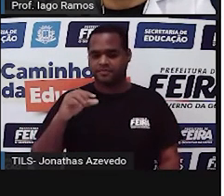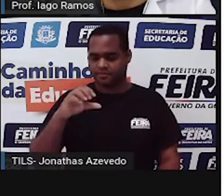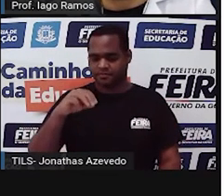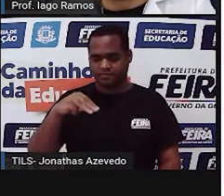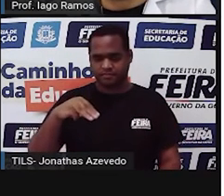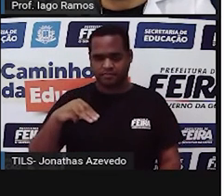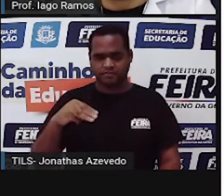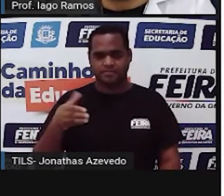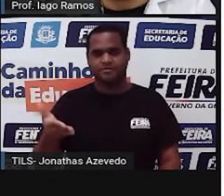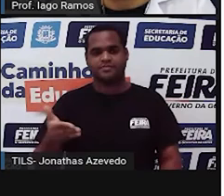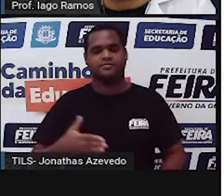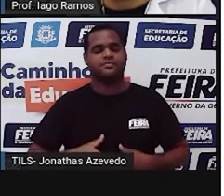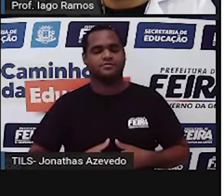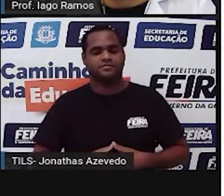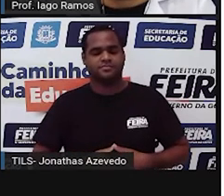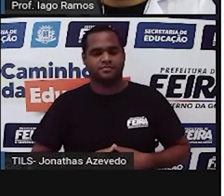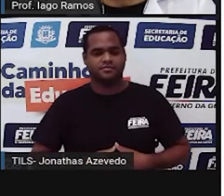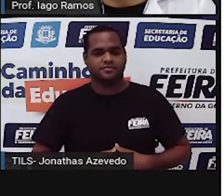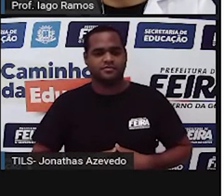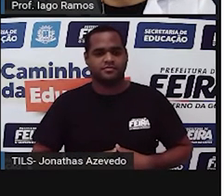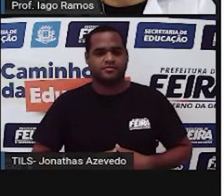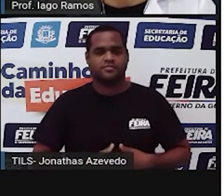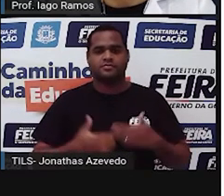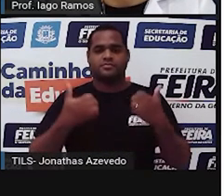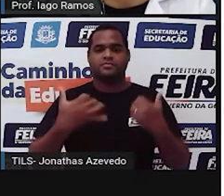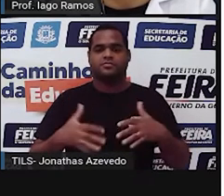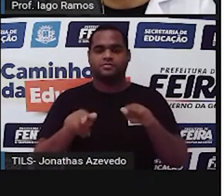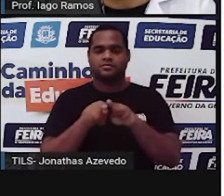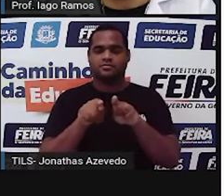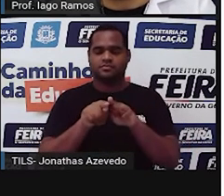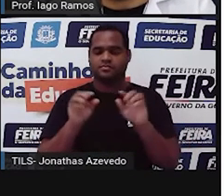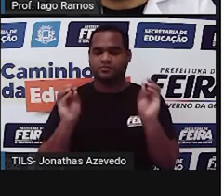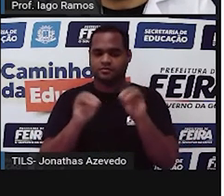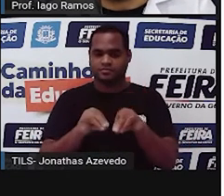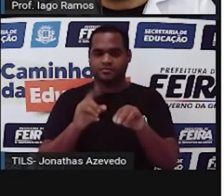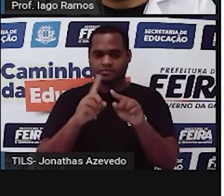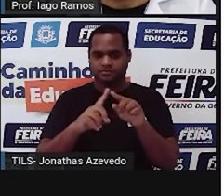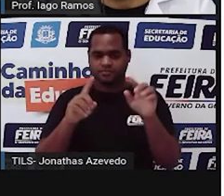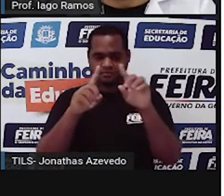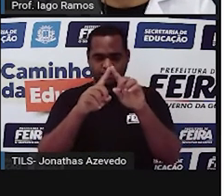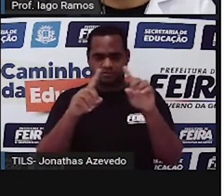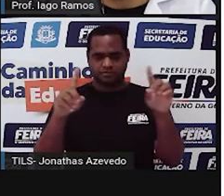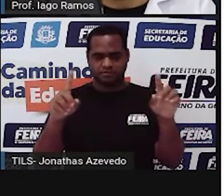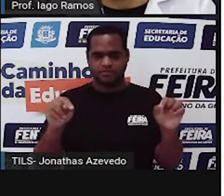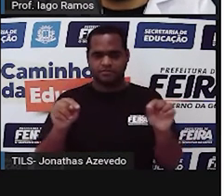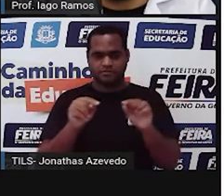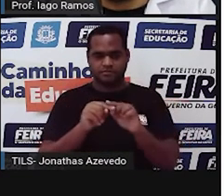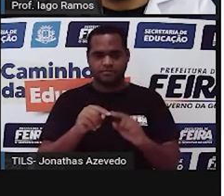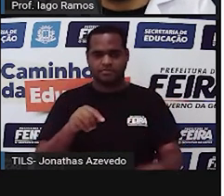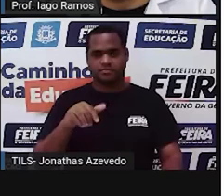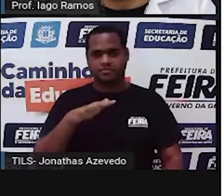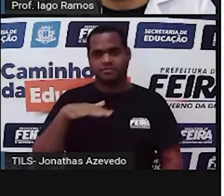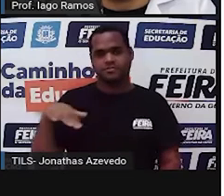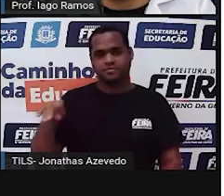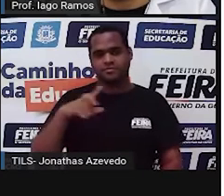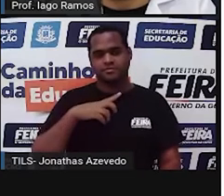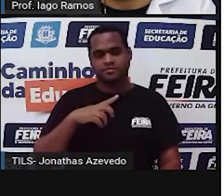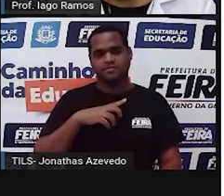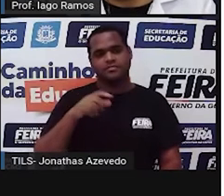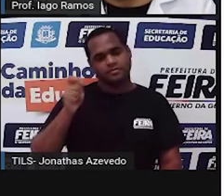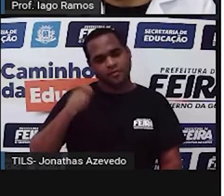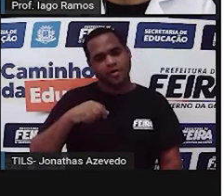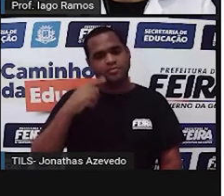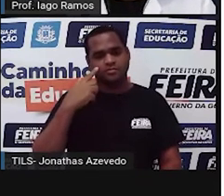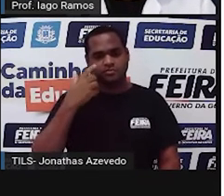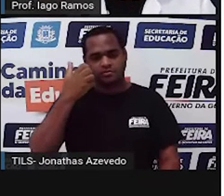centímetros significa comprimento. Eu vou colocar ali na área do retângulo, no AR. Por quê? Porque eu sei que a área do retângulo é o